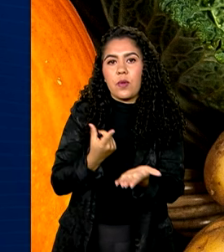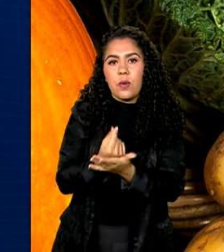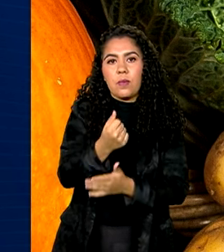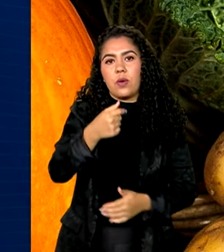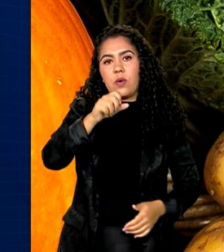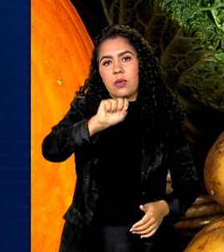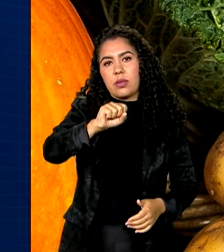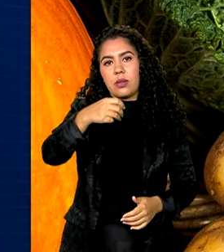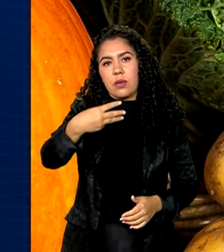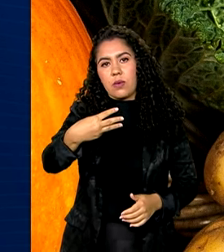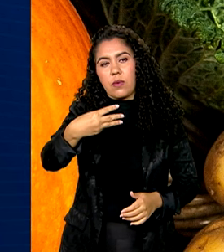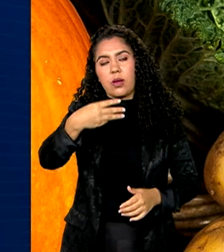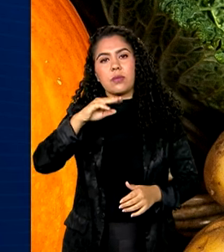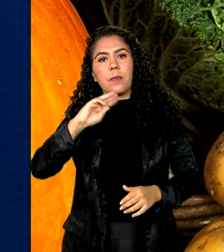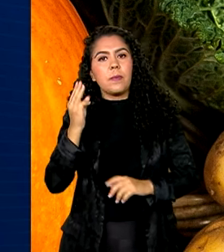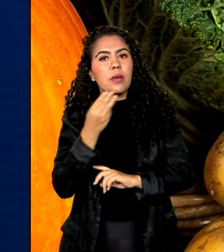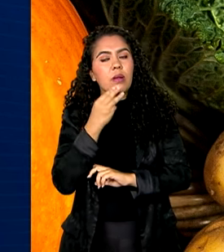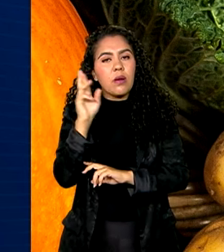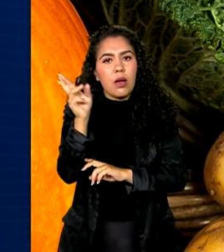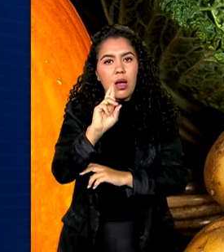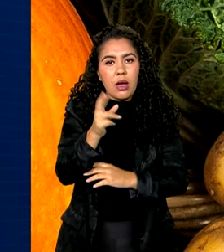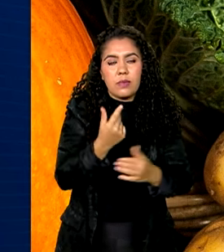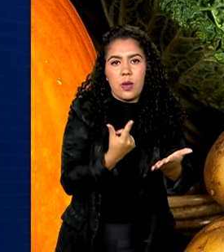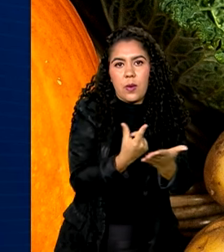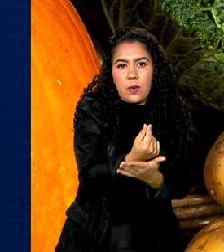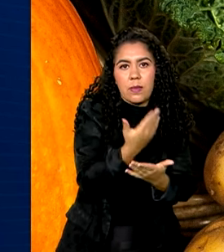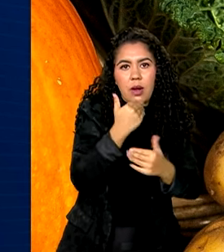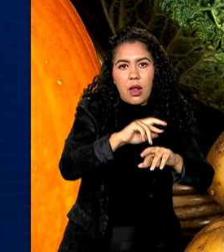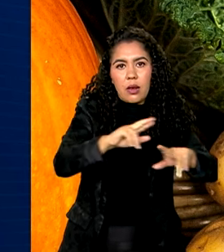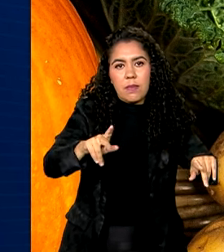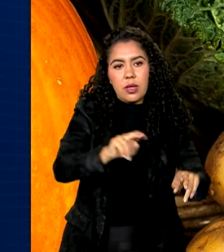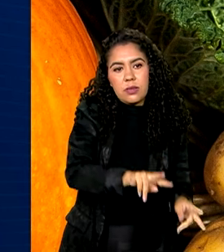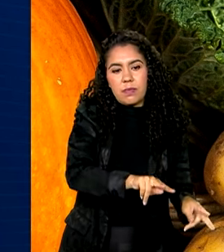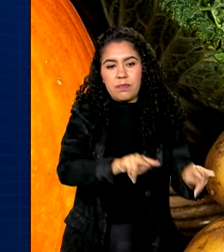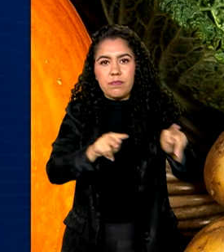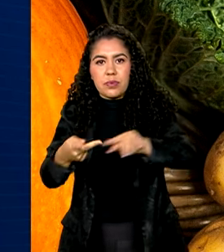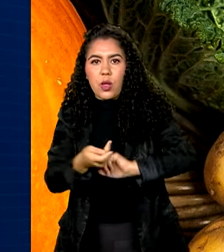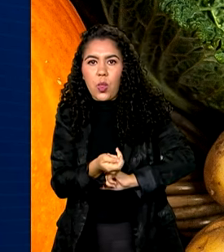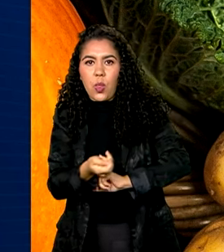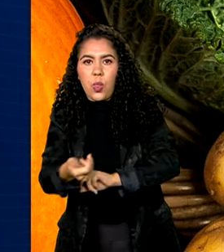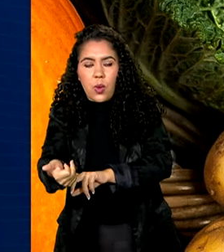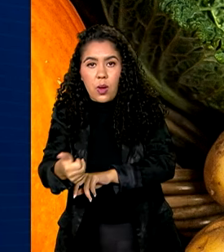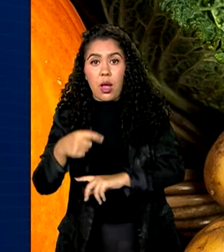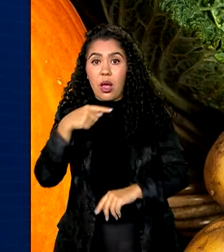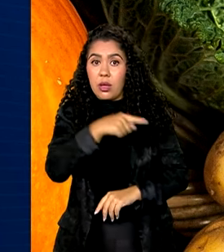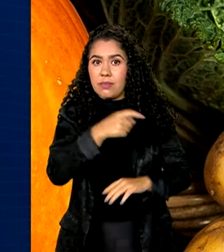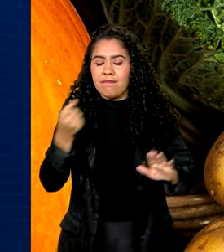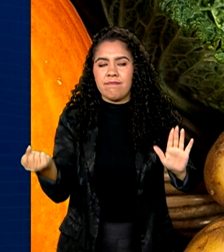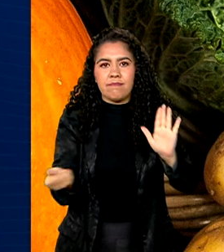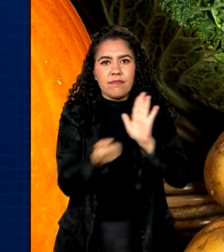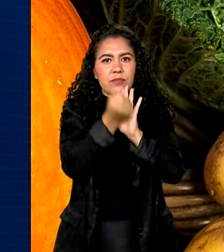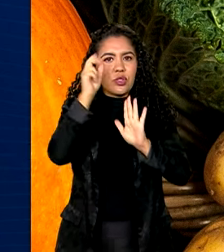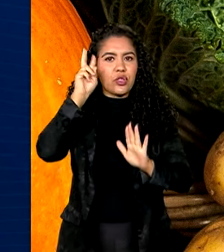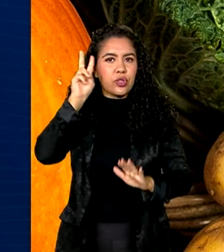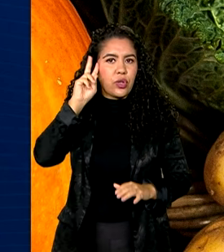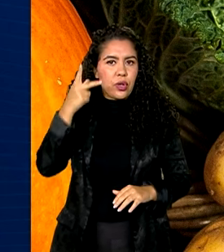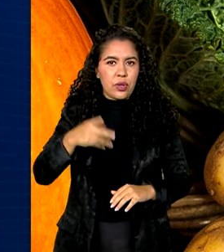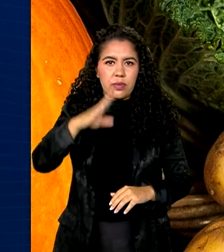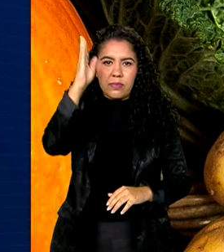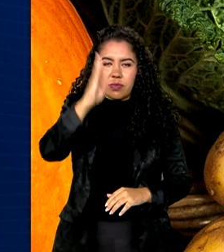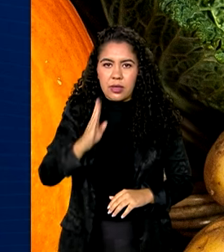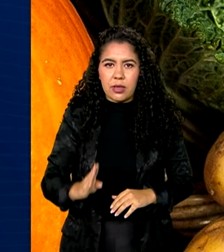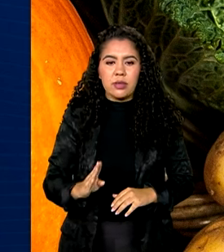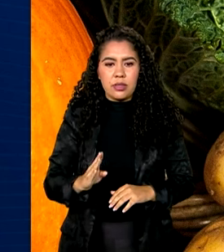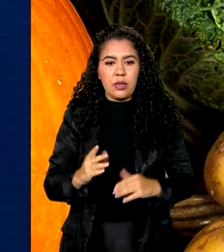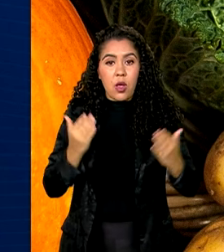de reais em alimentos para doação. O valor é o maior registrado na história do programa, se comparado ao mesmo